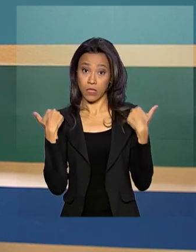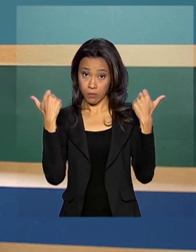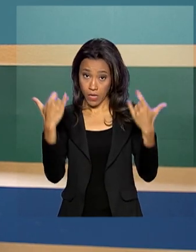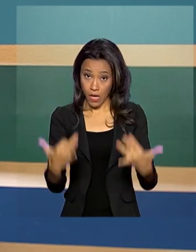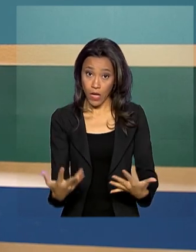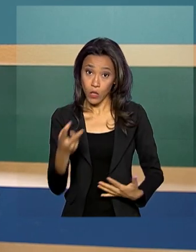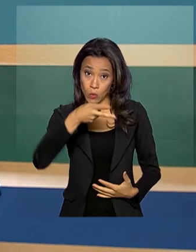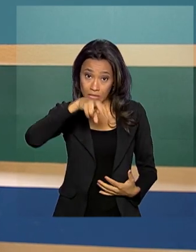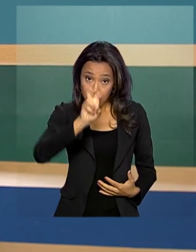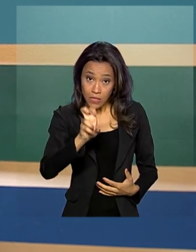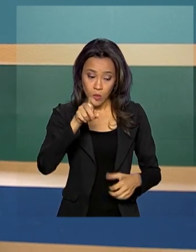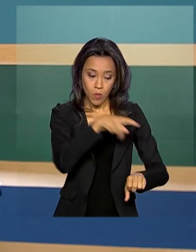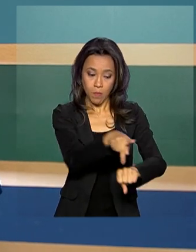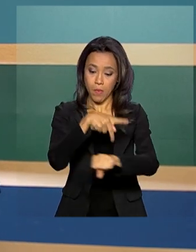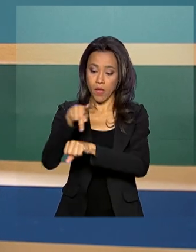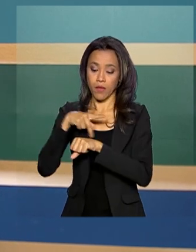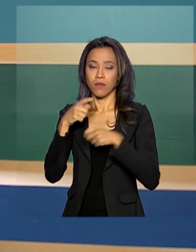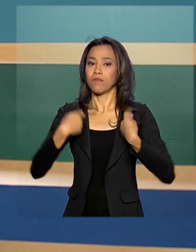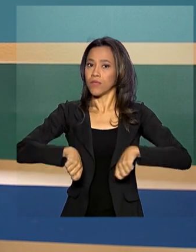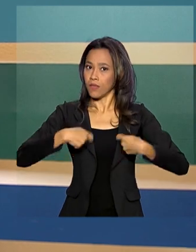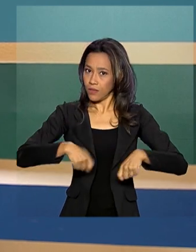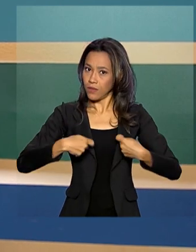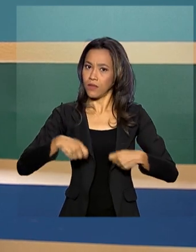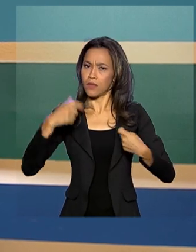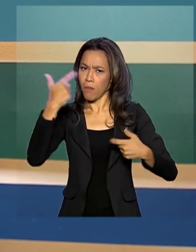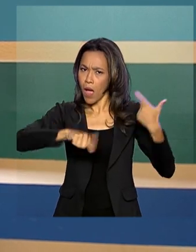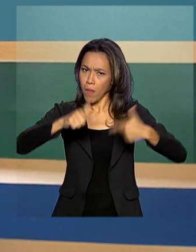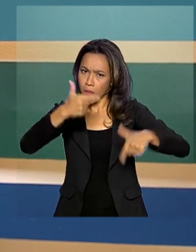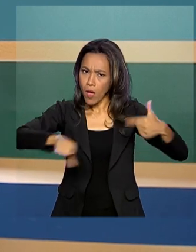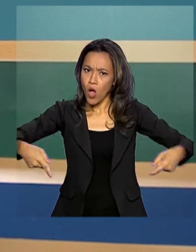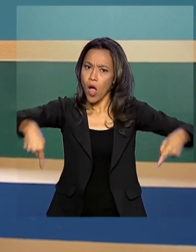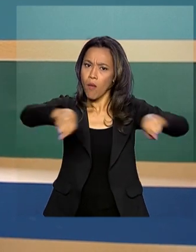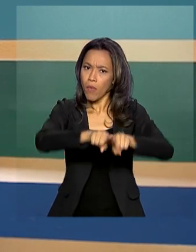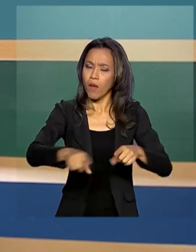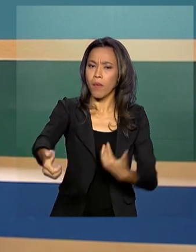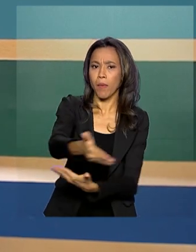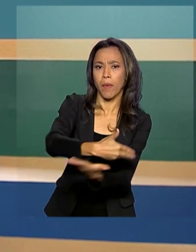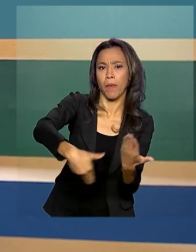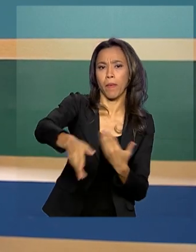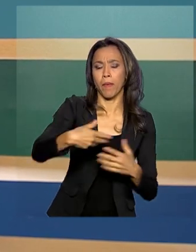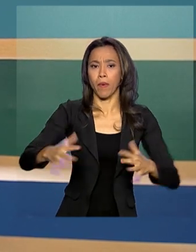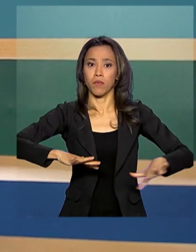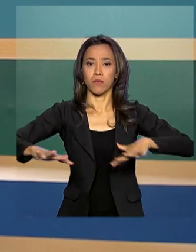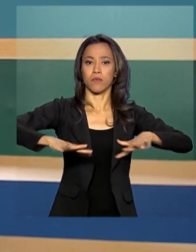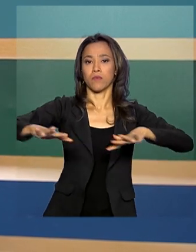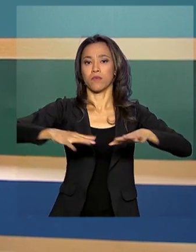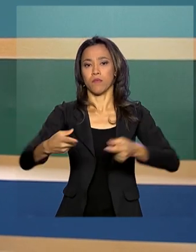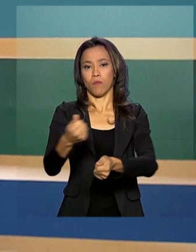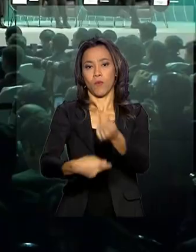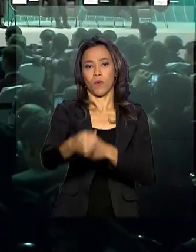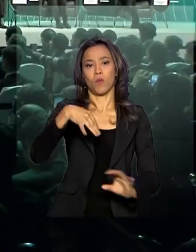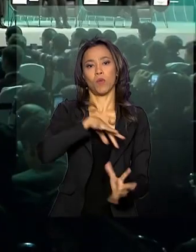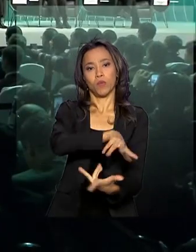os cinco países precisam aumentar a cooperação para aquecer a economia mundial.